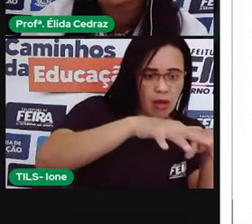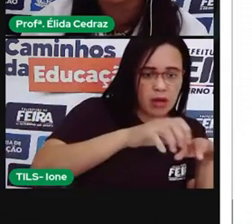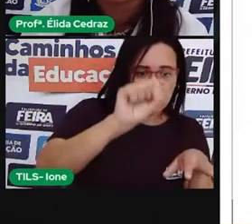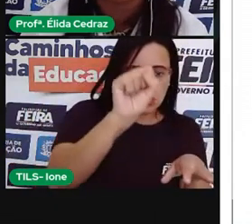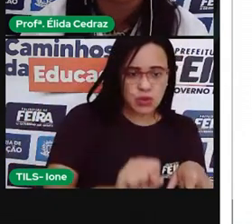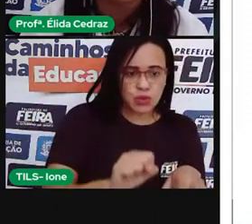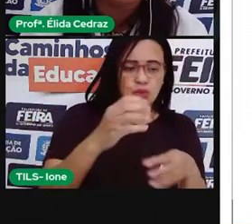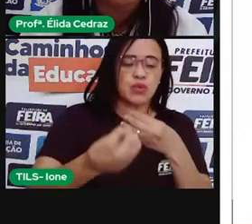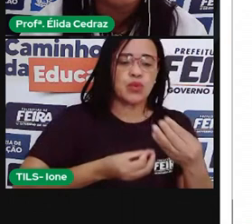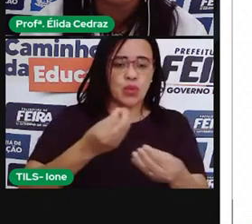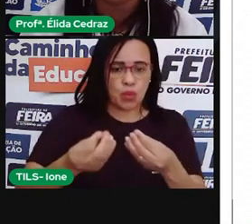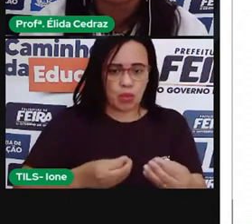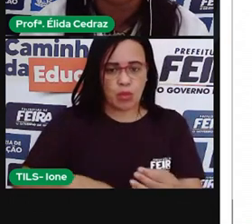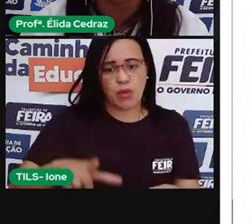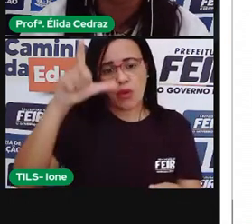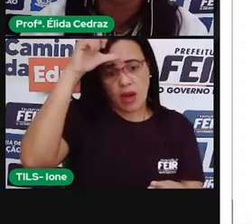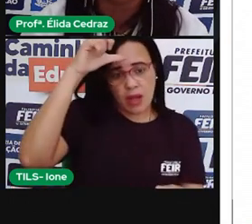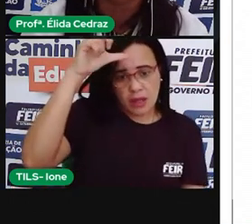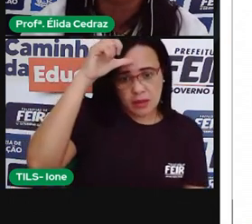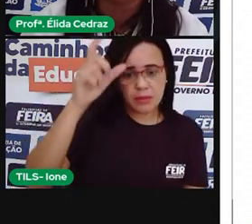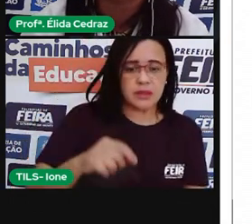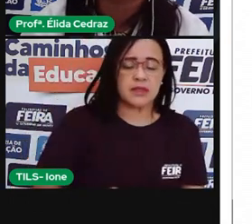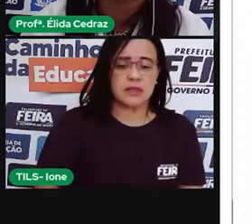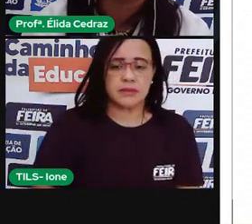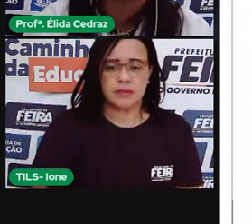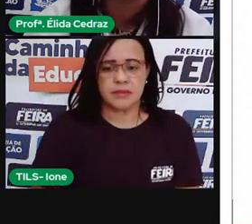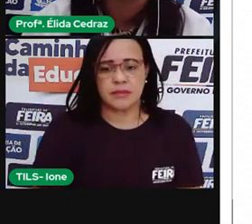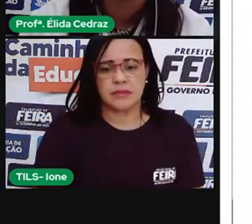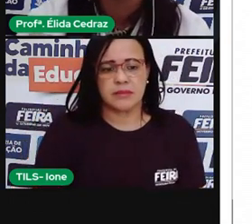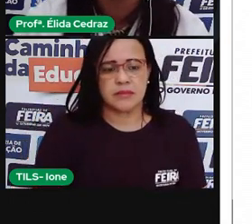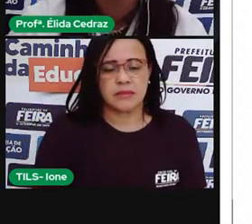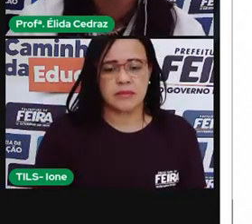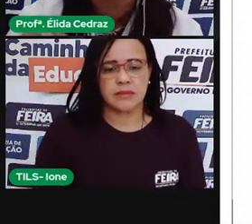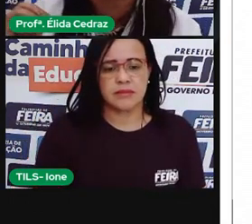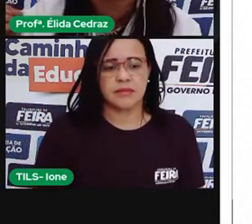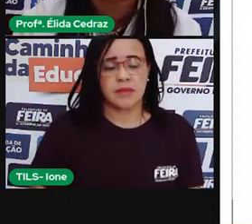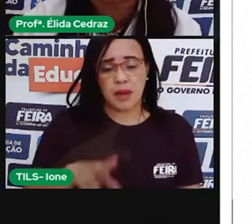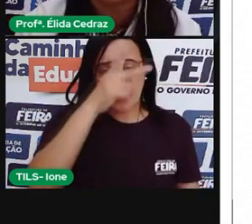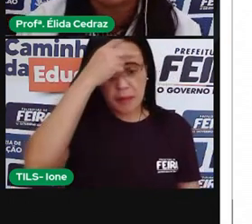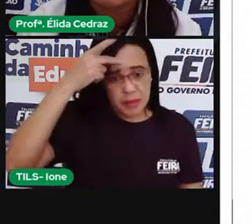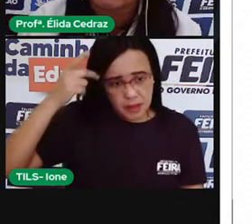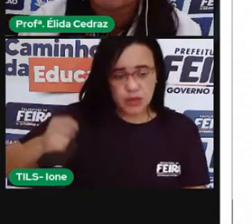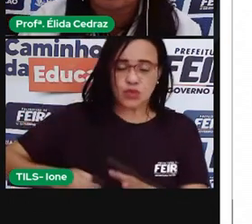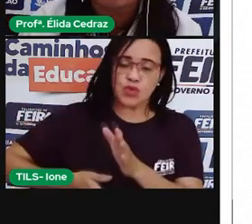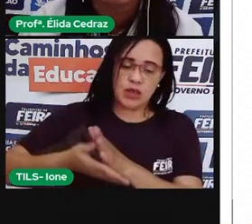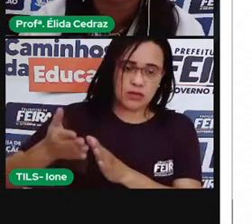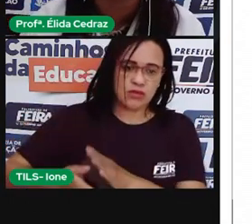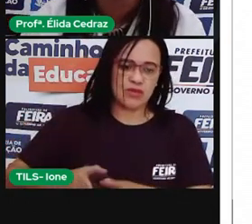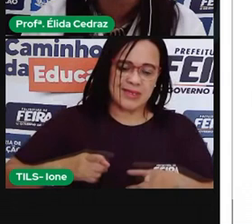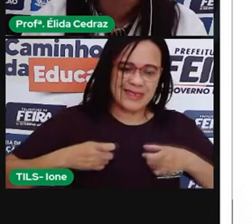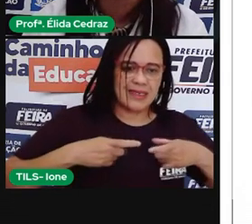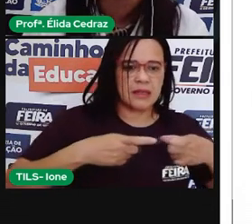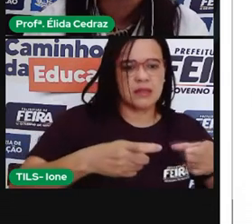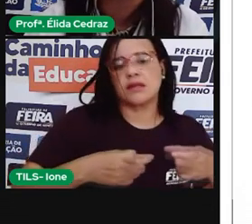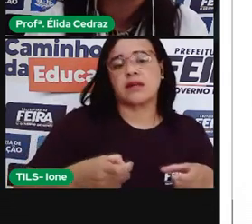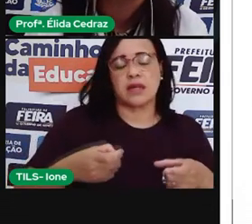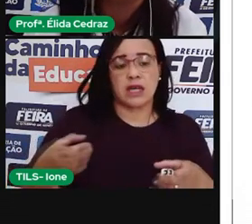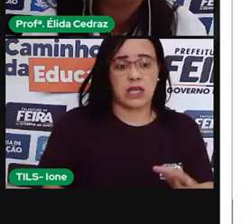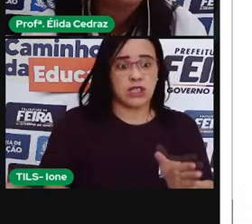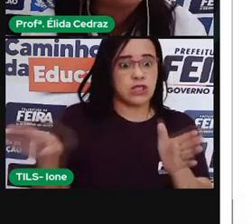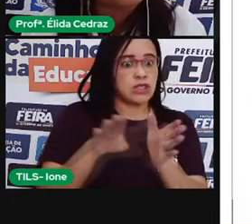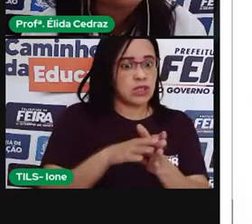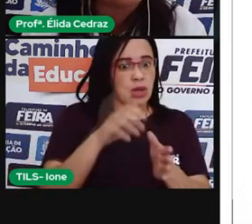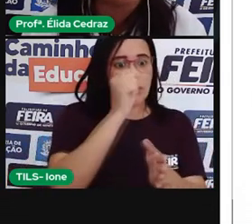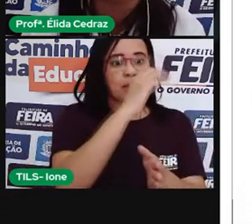alemães, húngaros, e muitas pessoas que fugiram da guerra na Europa, vieram para cá